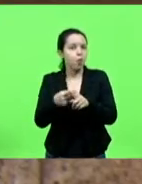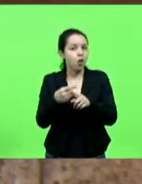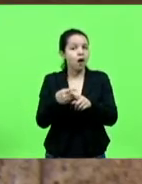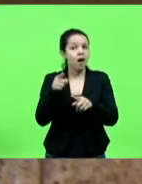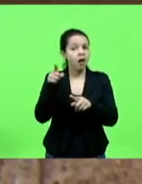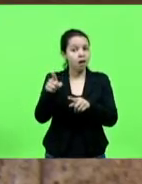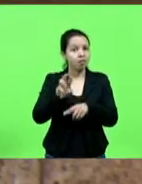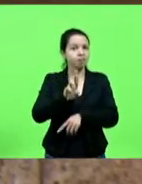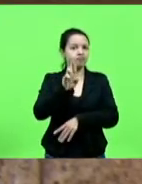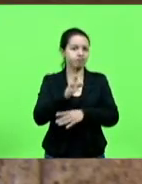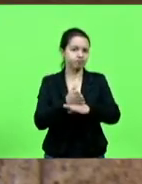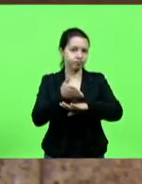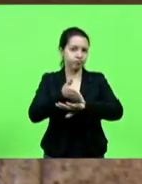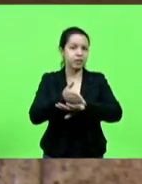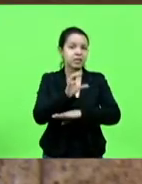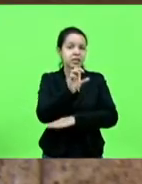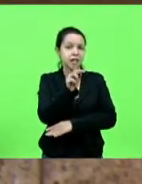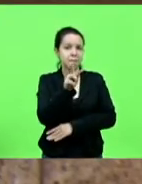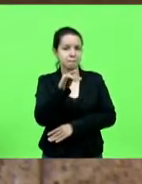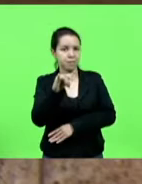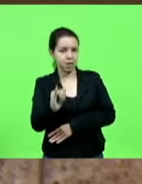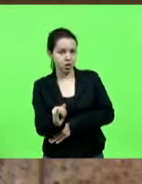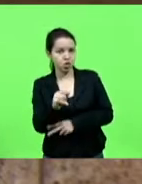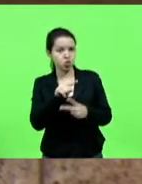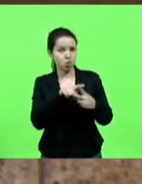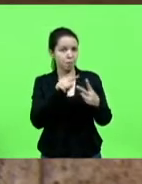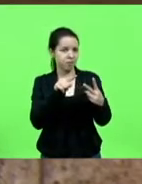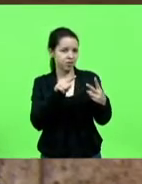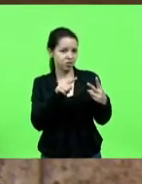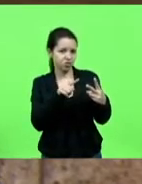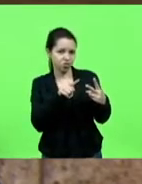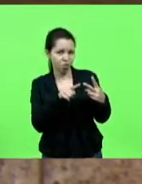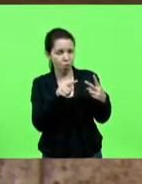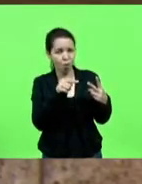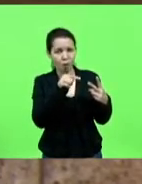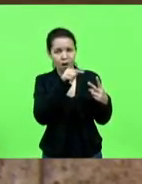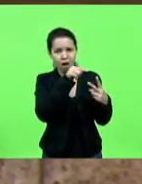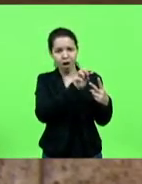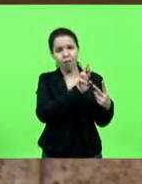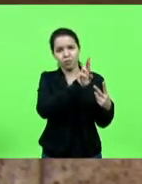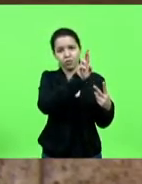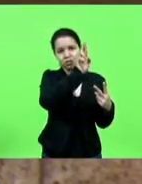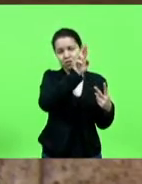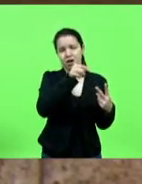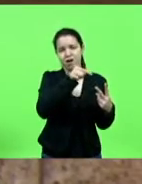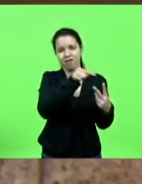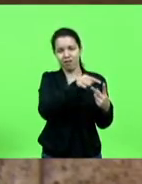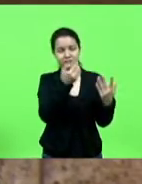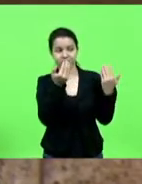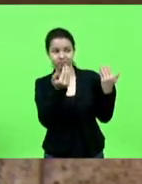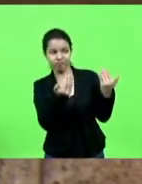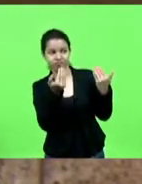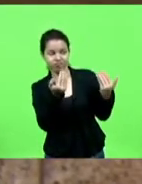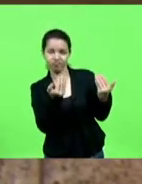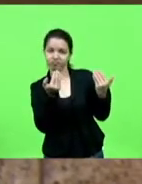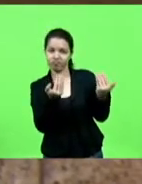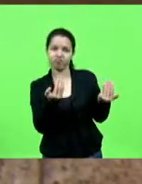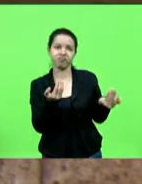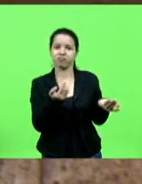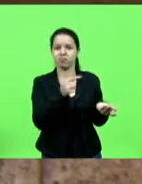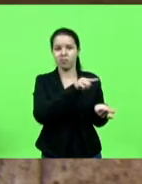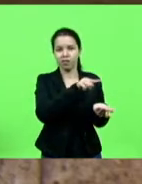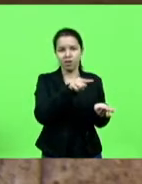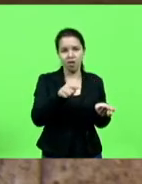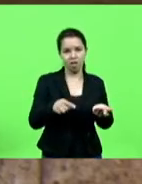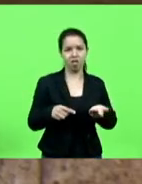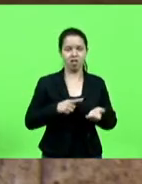frente duas pessoas que não têm a menor credibilidade, tanto no seu presidente, quanto no seu relator, para poder se